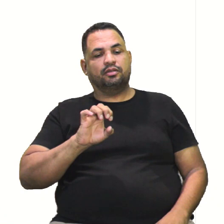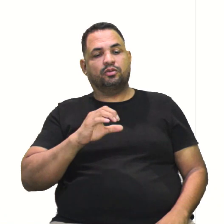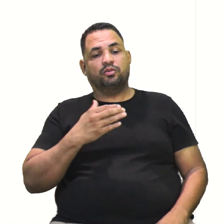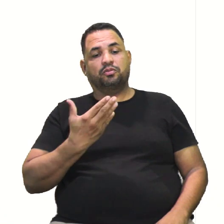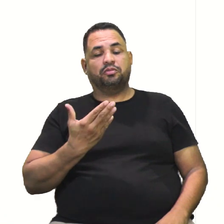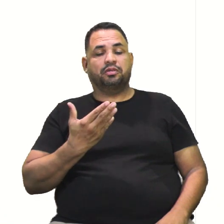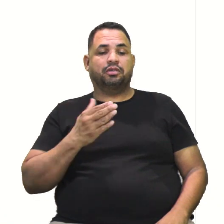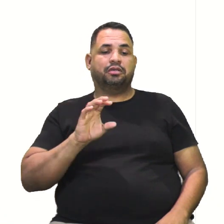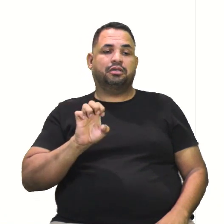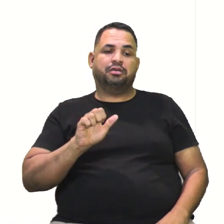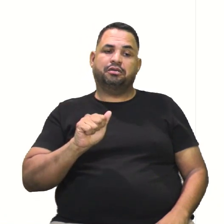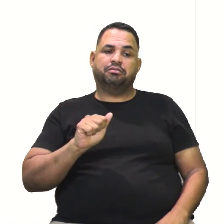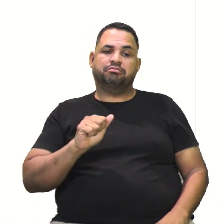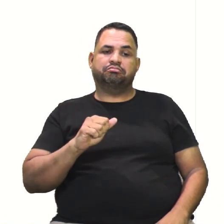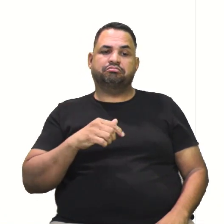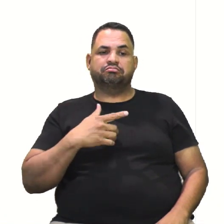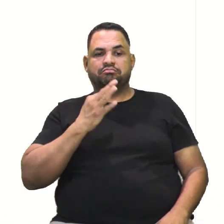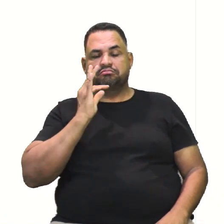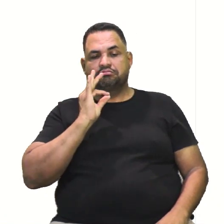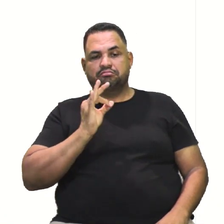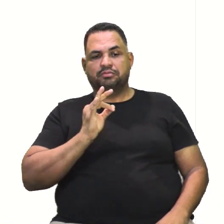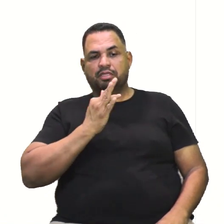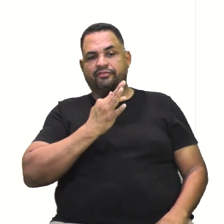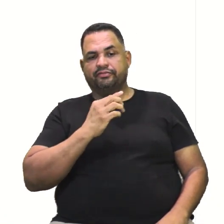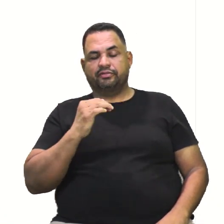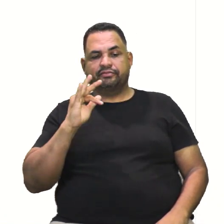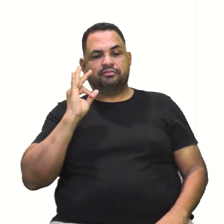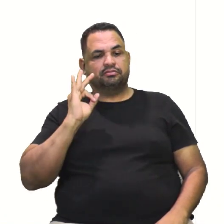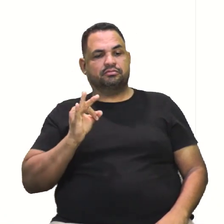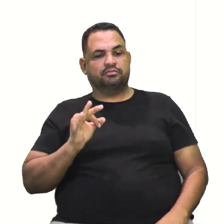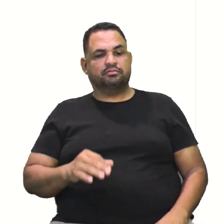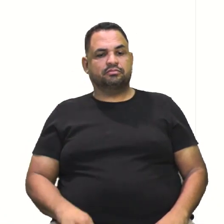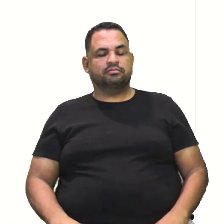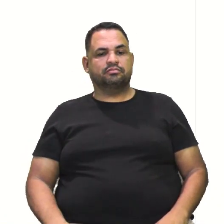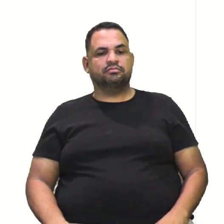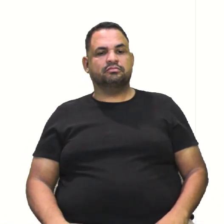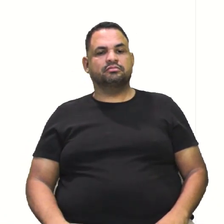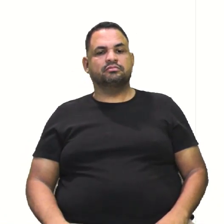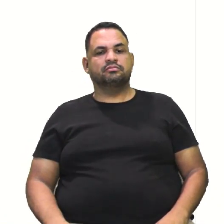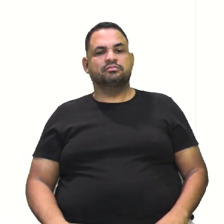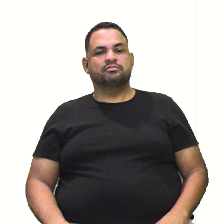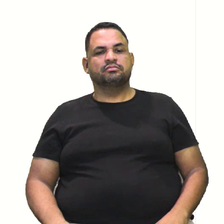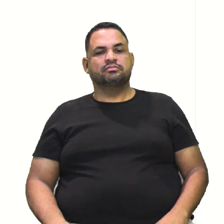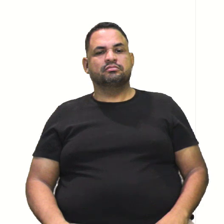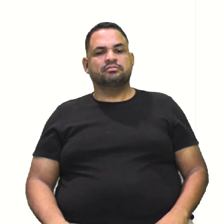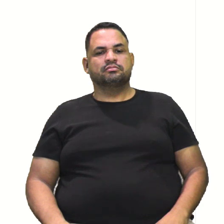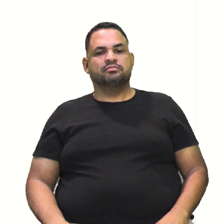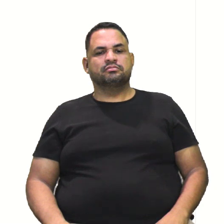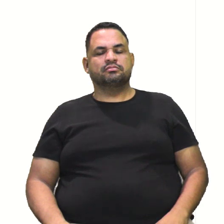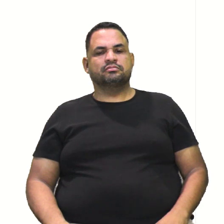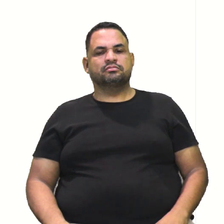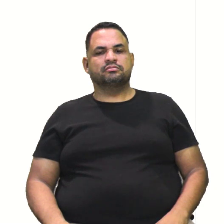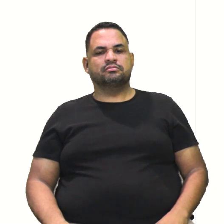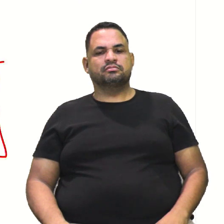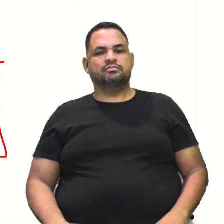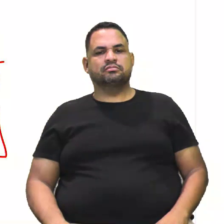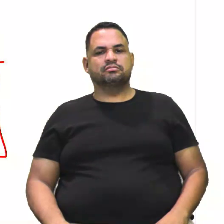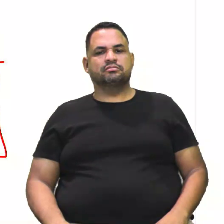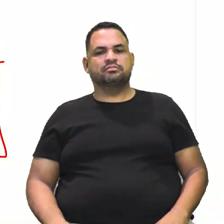A, né? Porque os focos aqui bateu, O A é o vértice, não é? O A 4 menos 4 também? É,